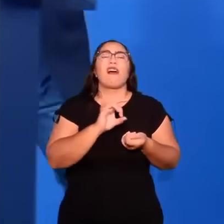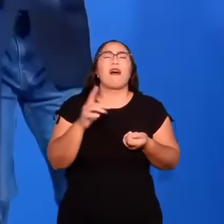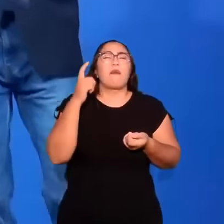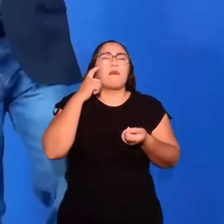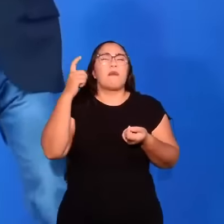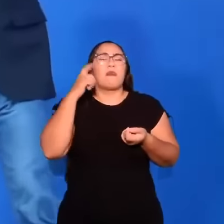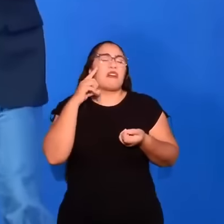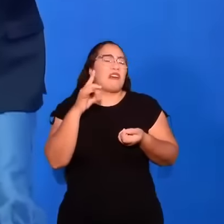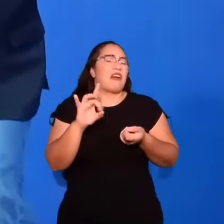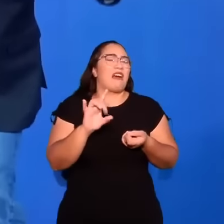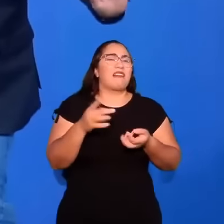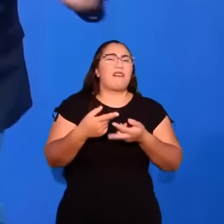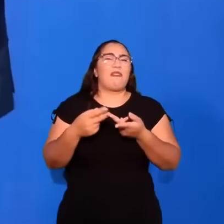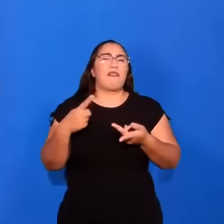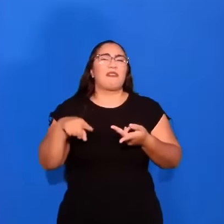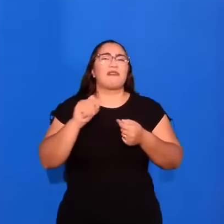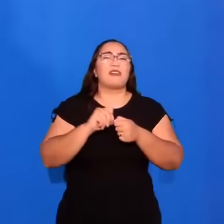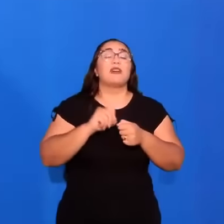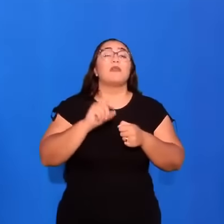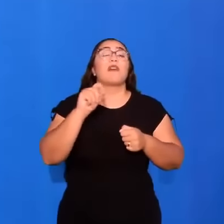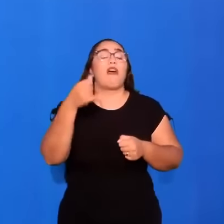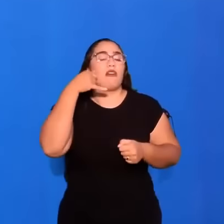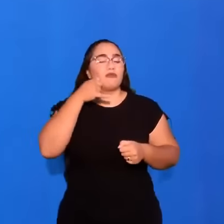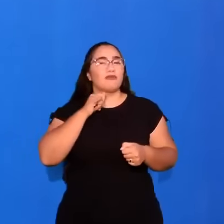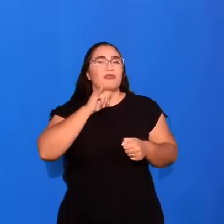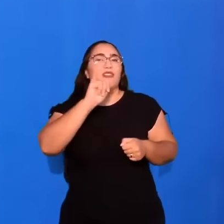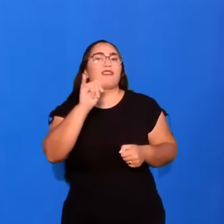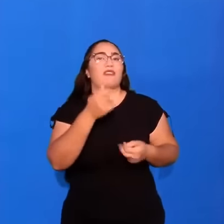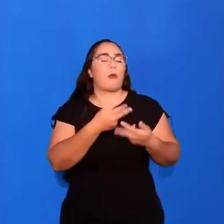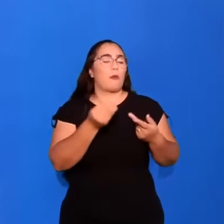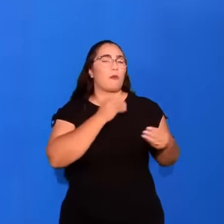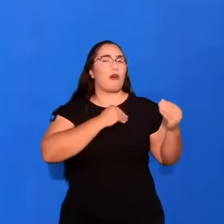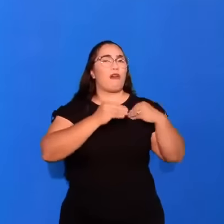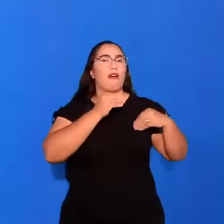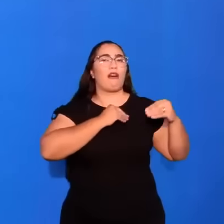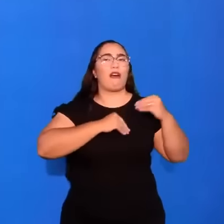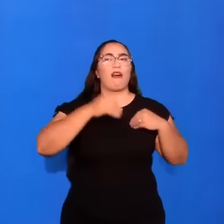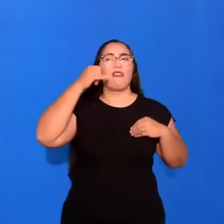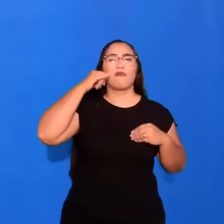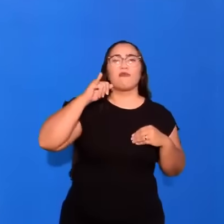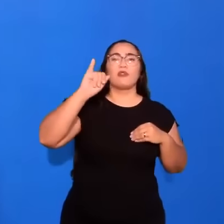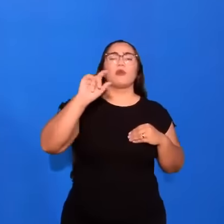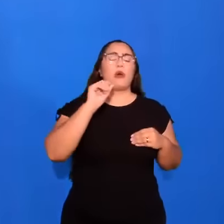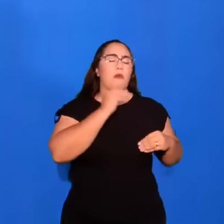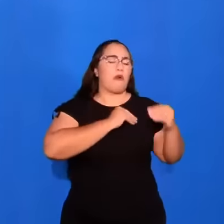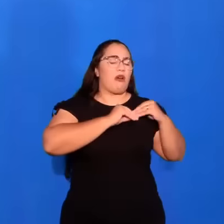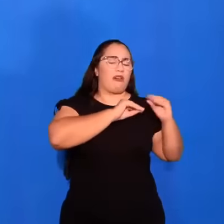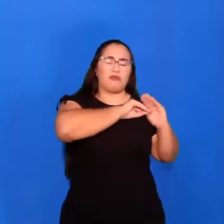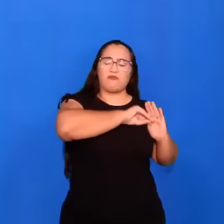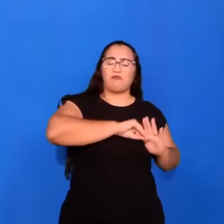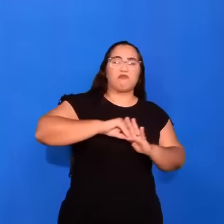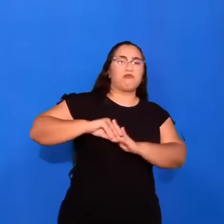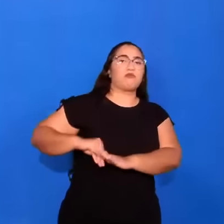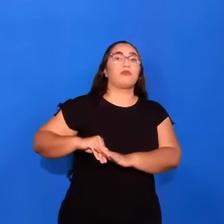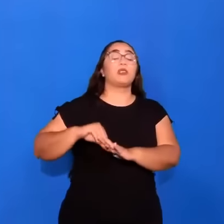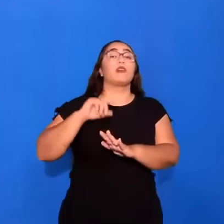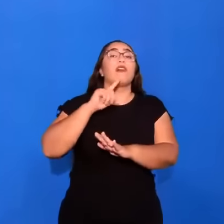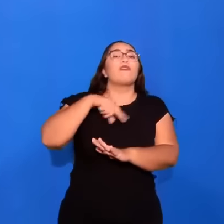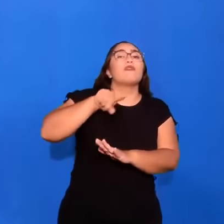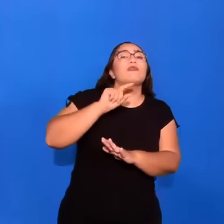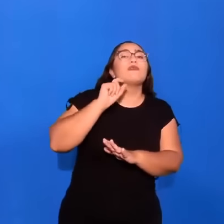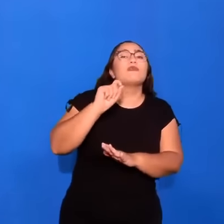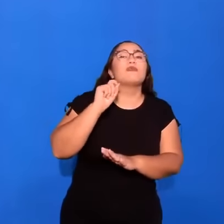ação. E vai refreiar o mal, resistir a tentação, mortificar o pecado sexual. E tornar